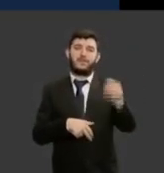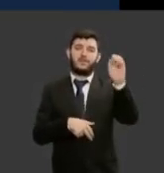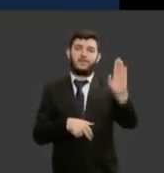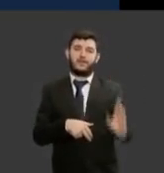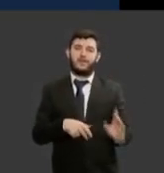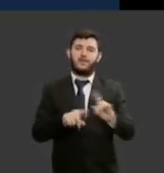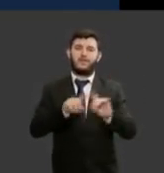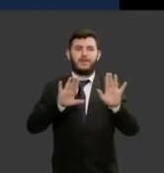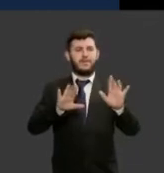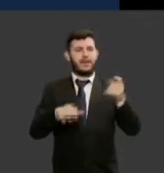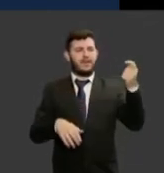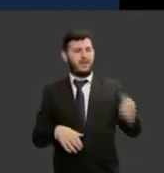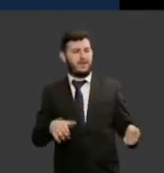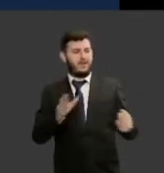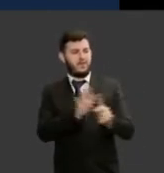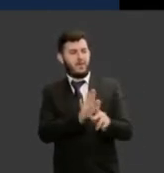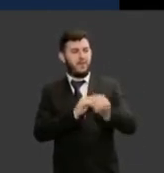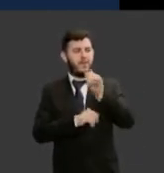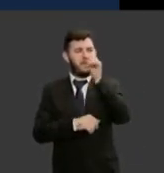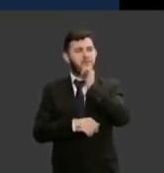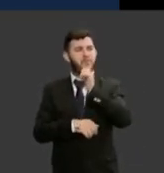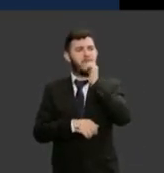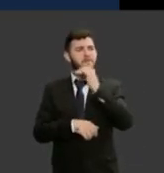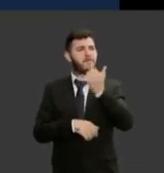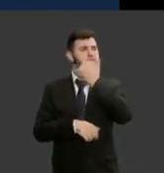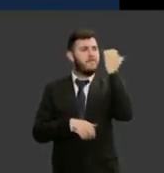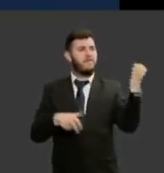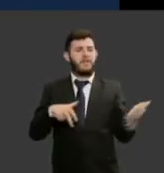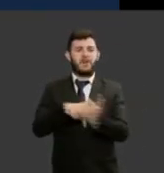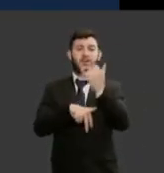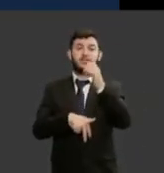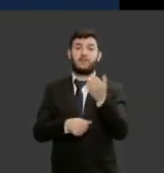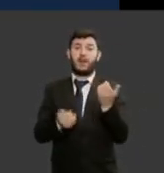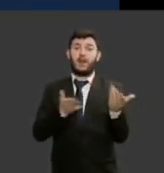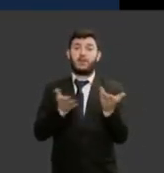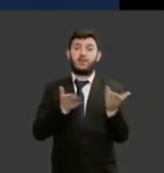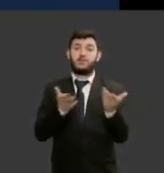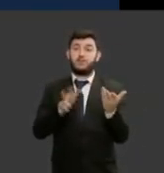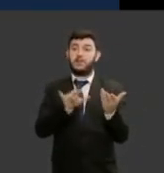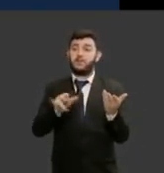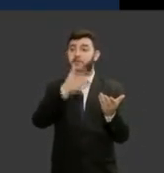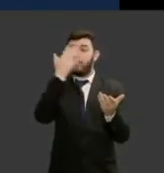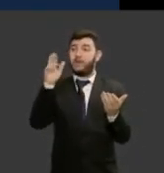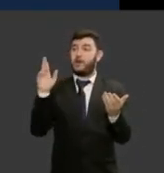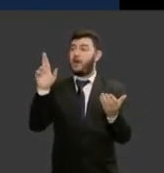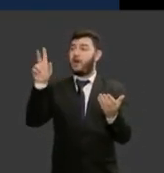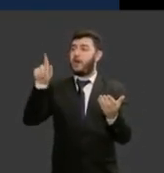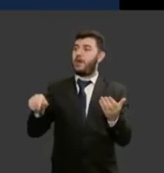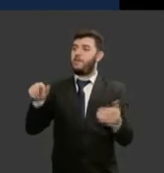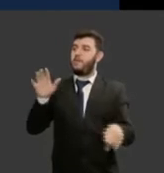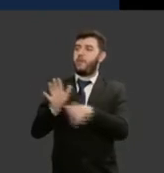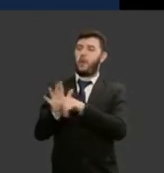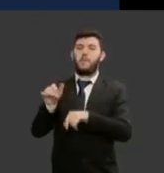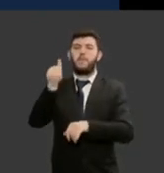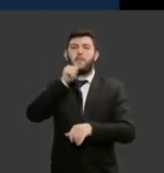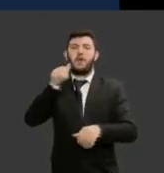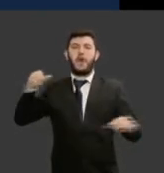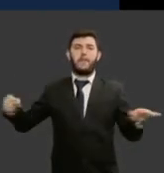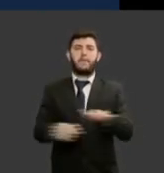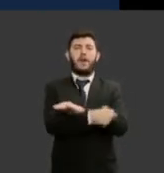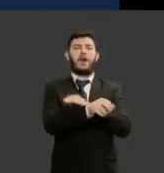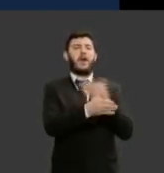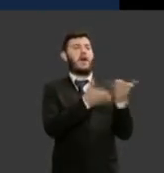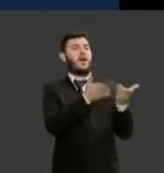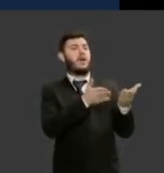que as vítimas sejam atendidas por mulheres mas eventualmente se uma